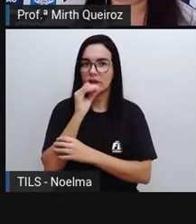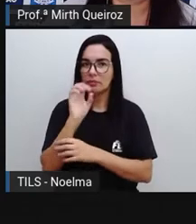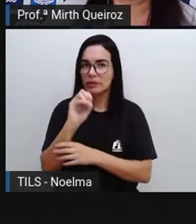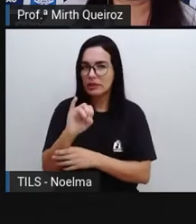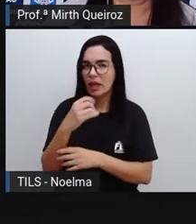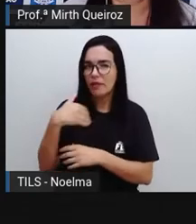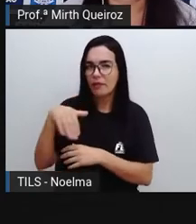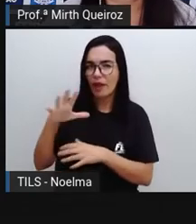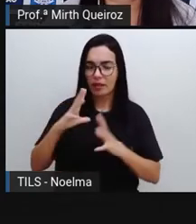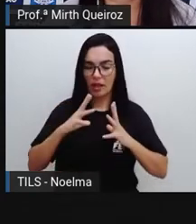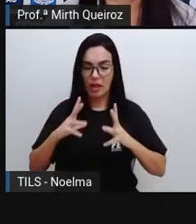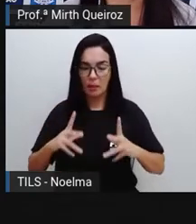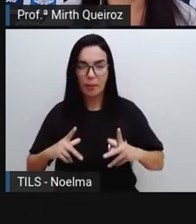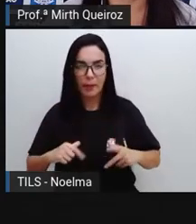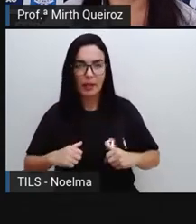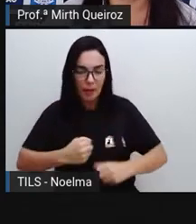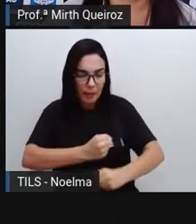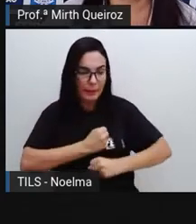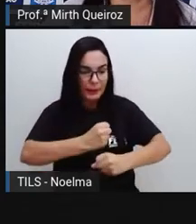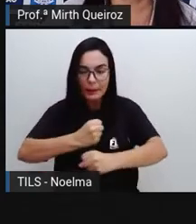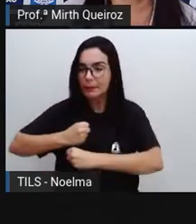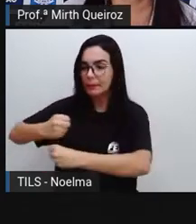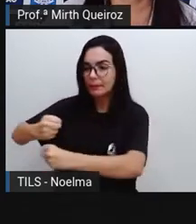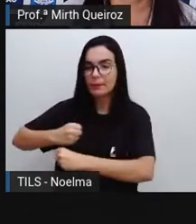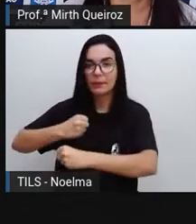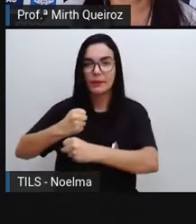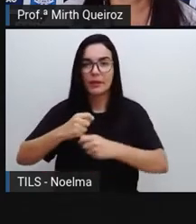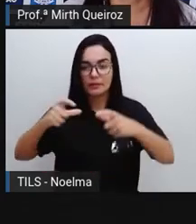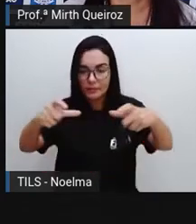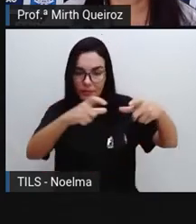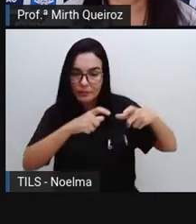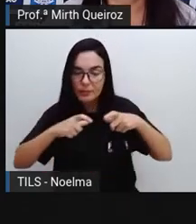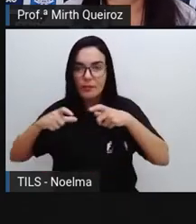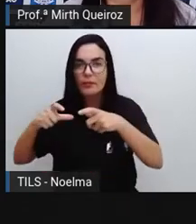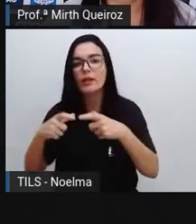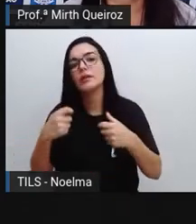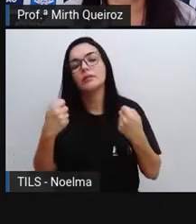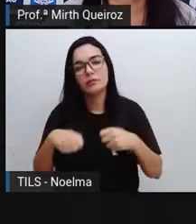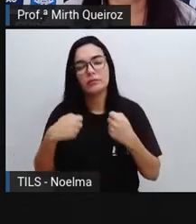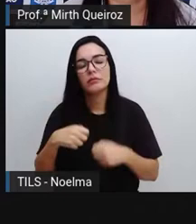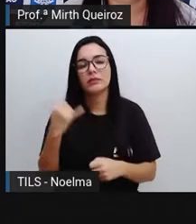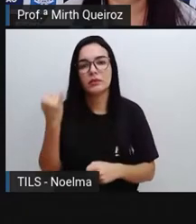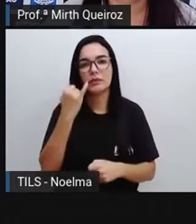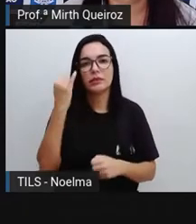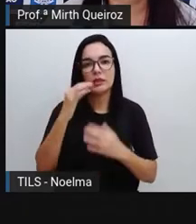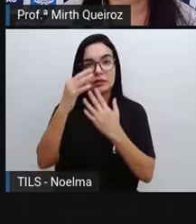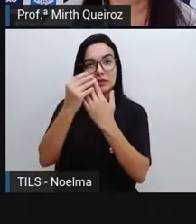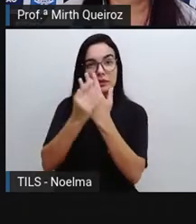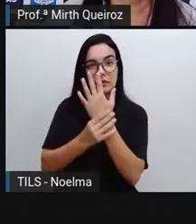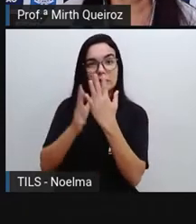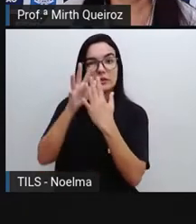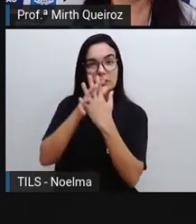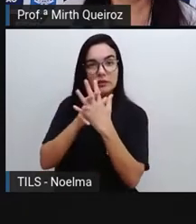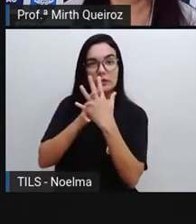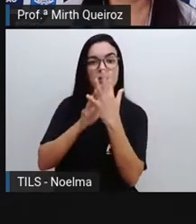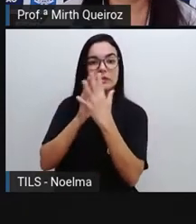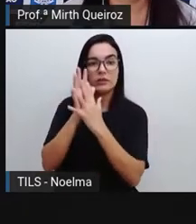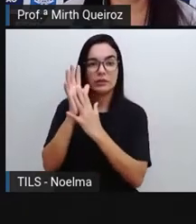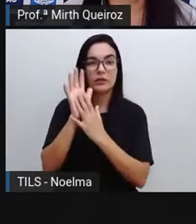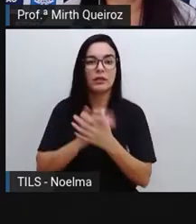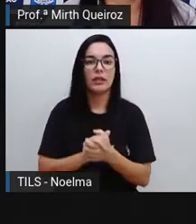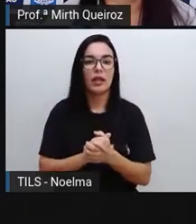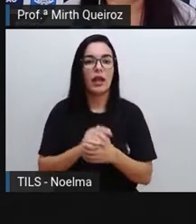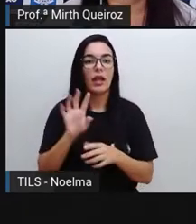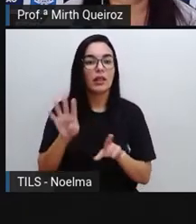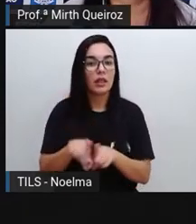trabalha na limpeza, né? Desses espaços públicos, é interessante utilizar a luva também. E todo